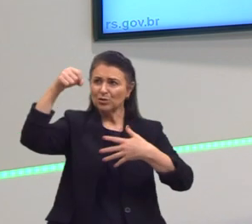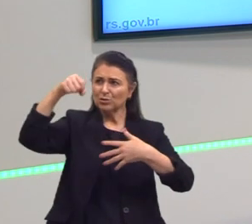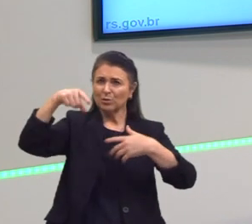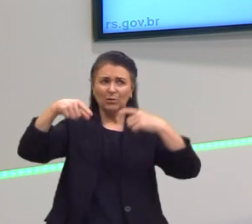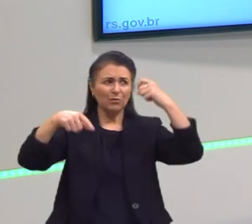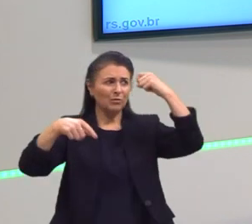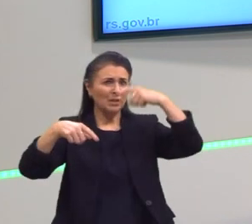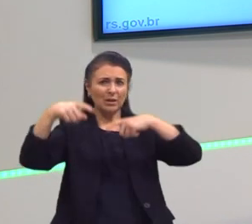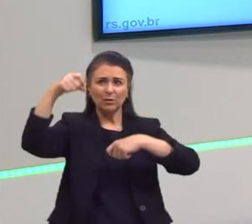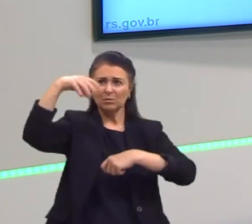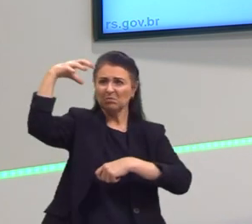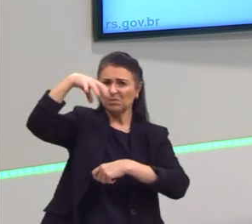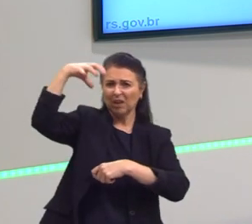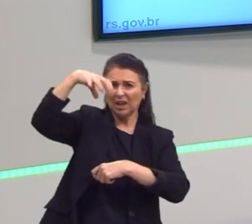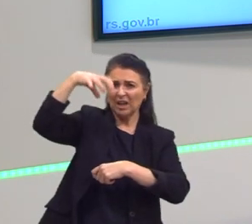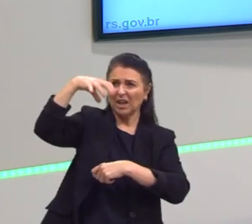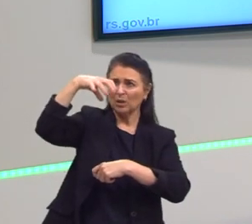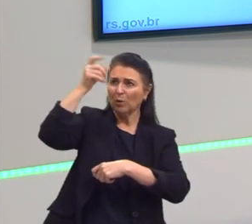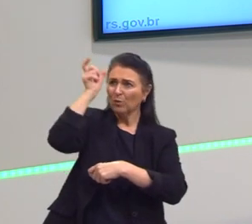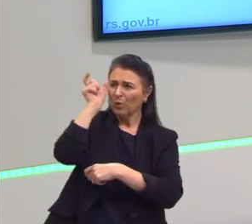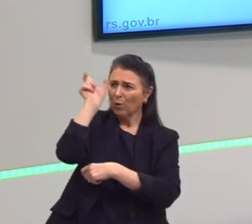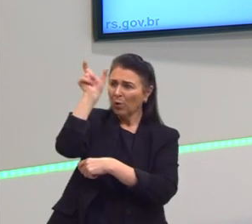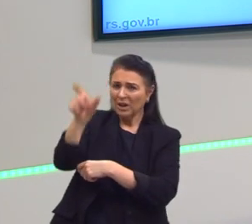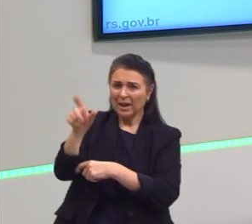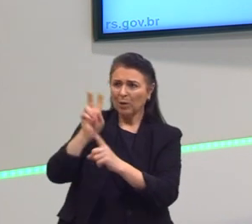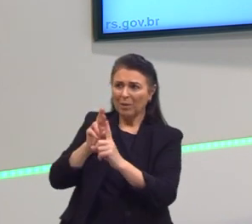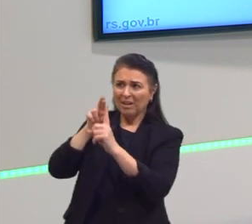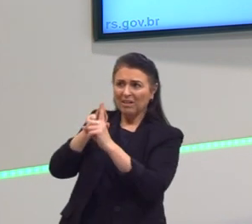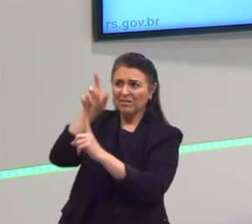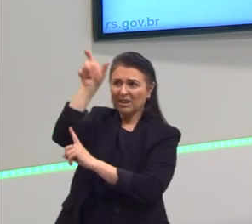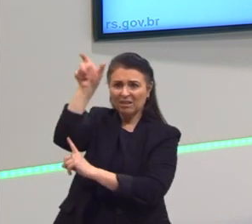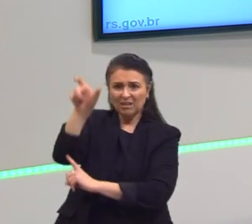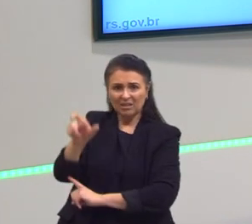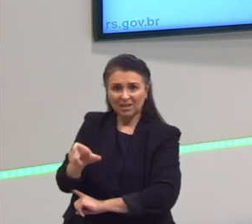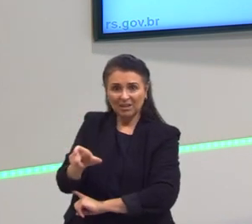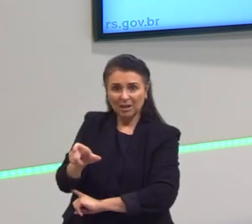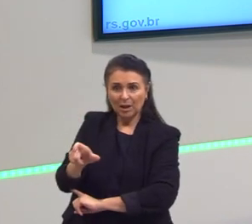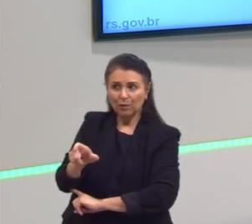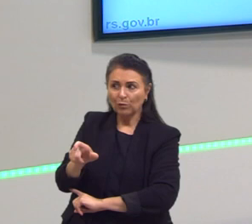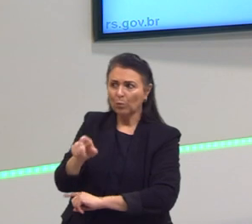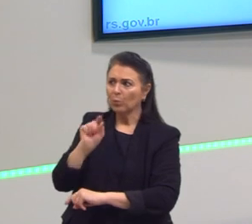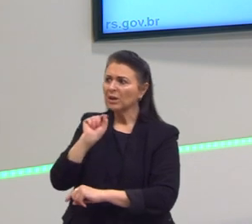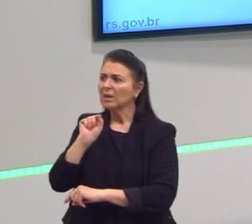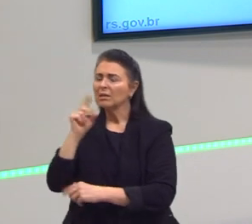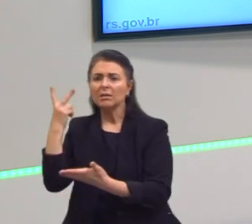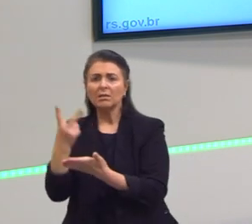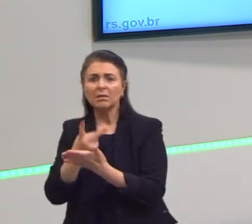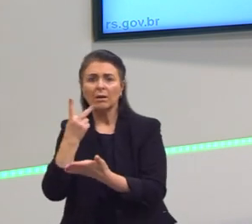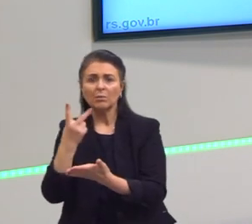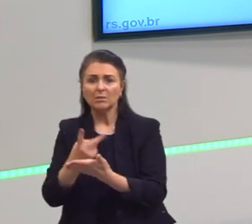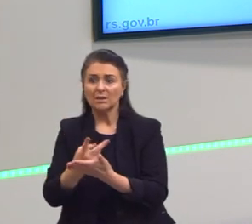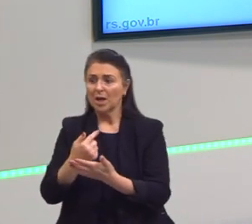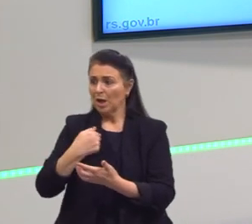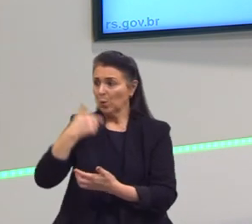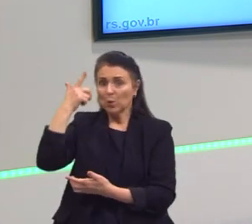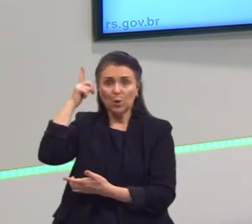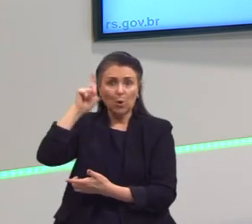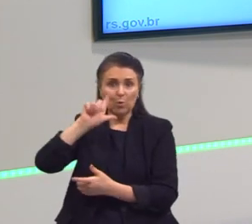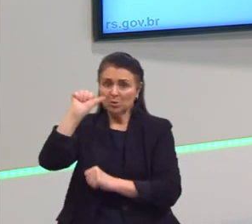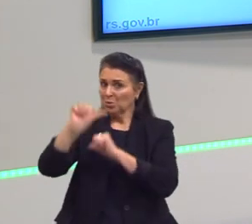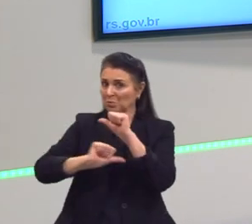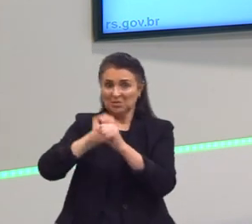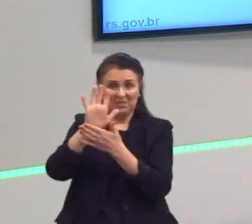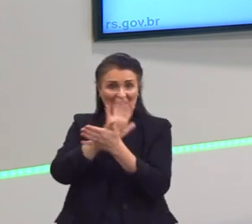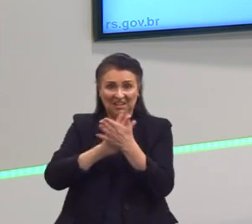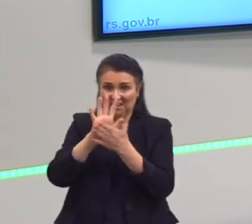o poste na rua, eu não estou interferindo no meio, eu estou verificando o que está acontecendo. Mas não interfiro, eu não modifico nada.